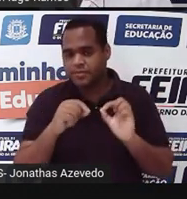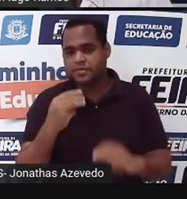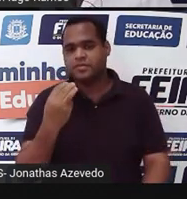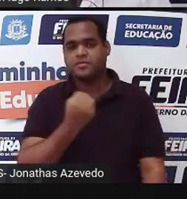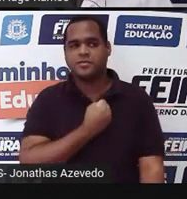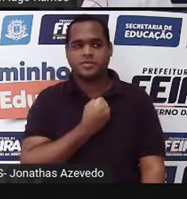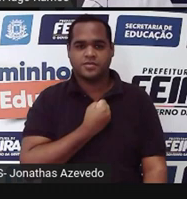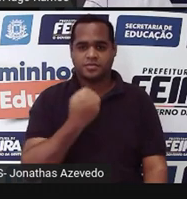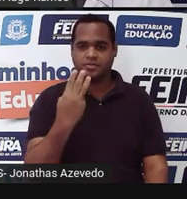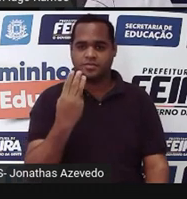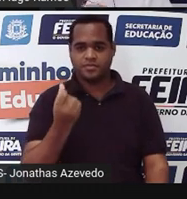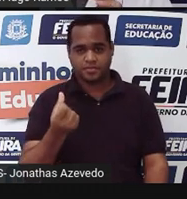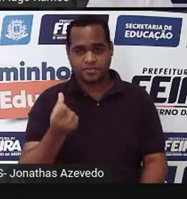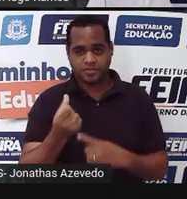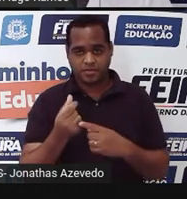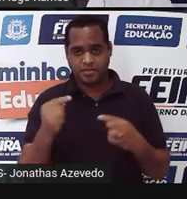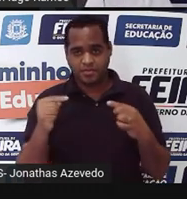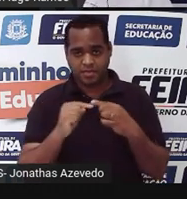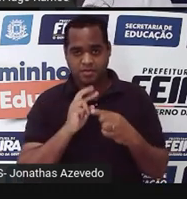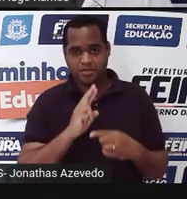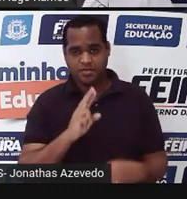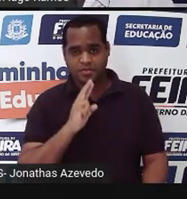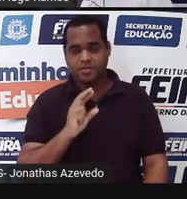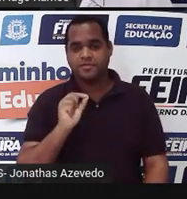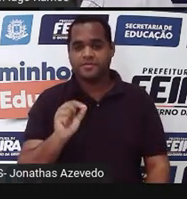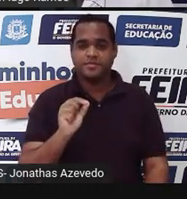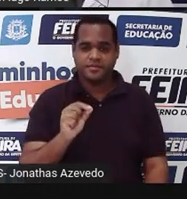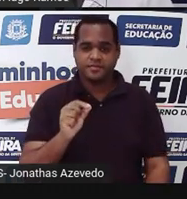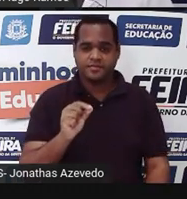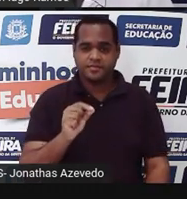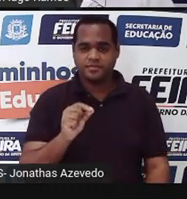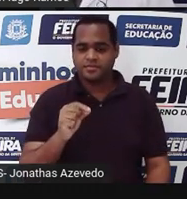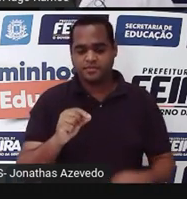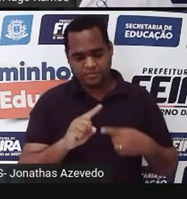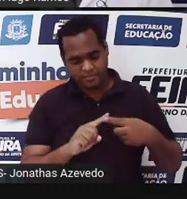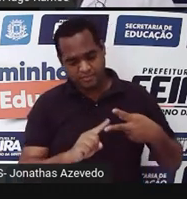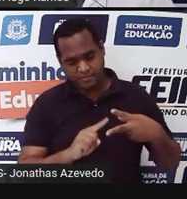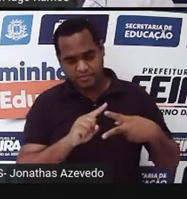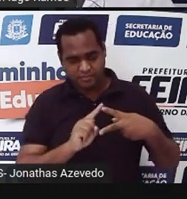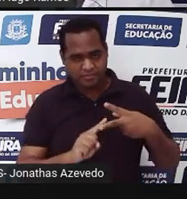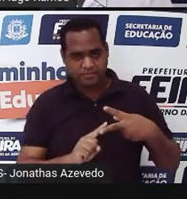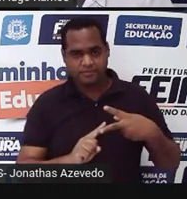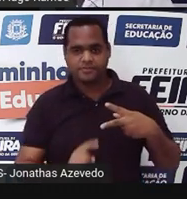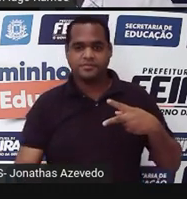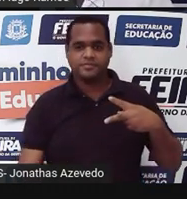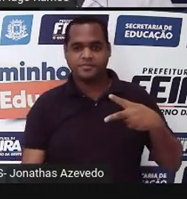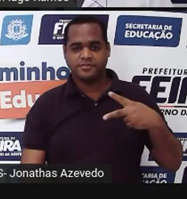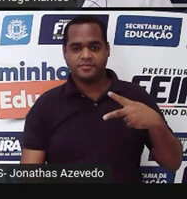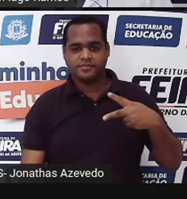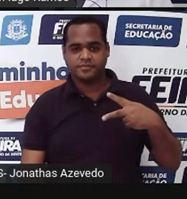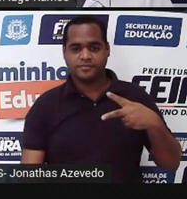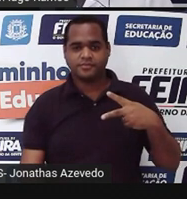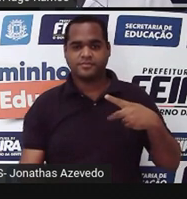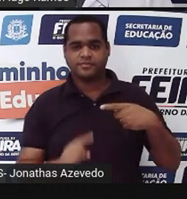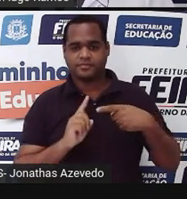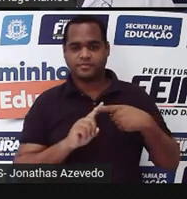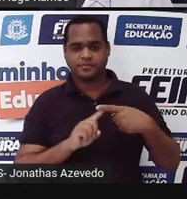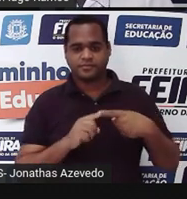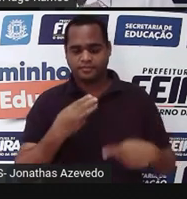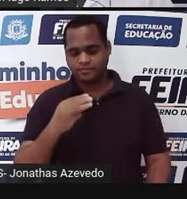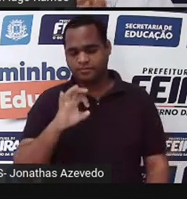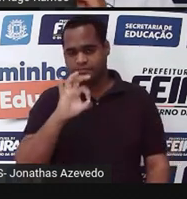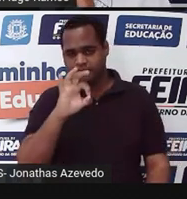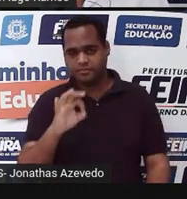36 é resultado de... E aí tem duas opções. Esse número 36 é resultado de